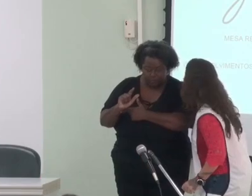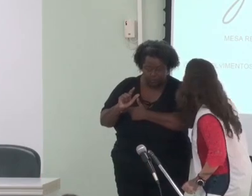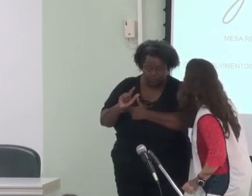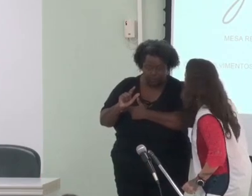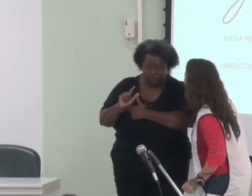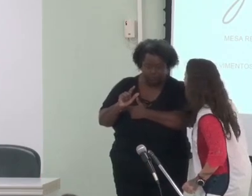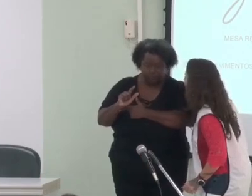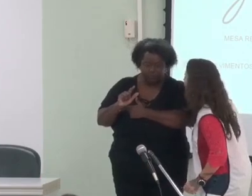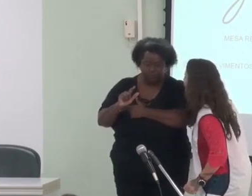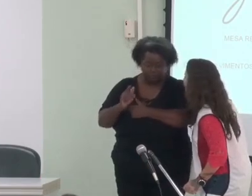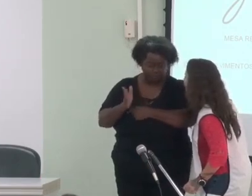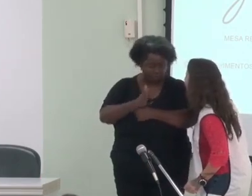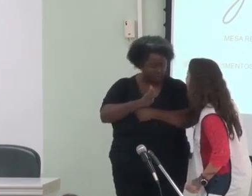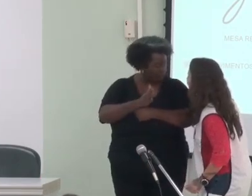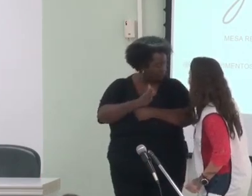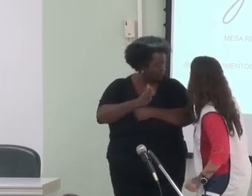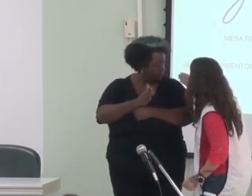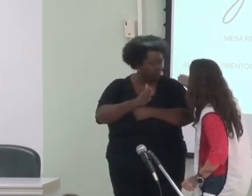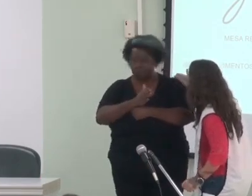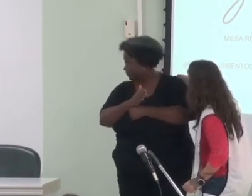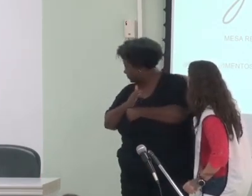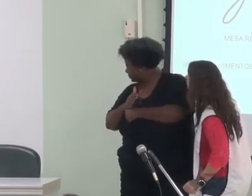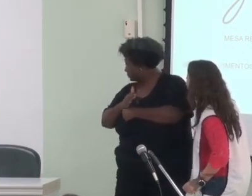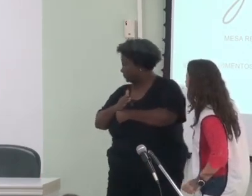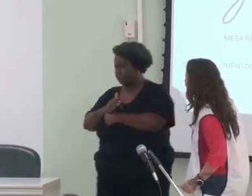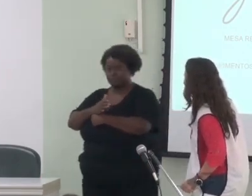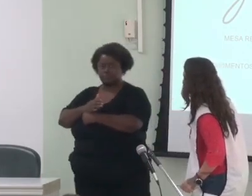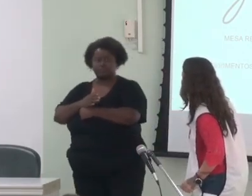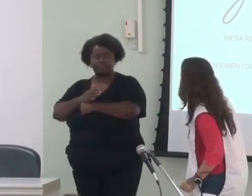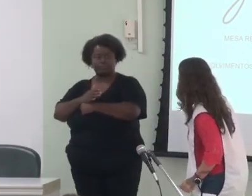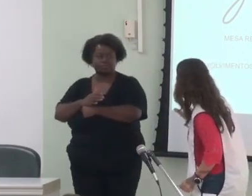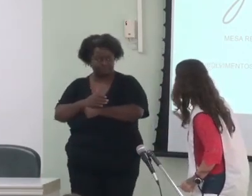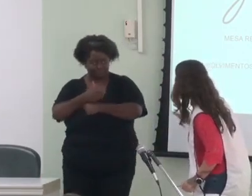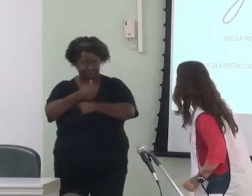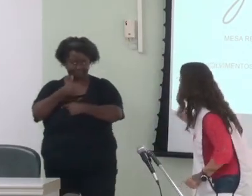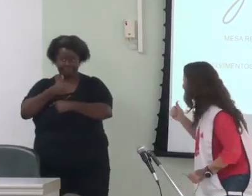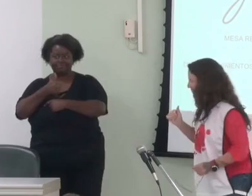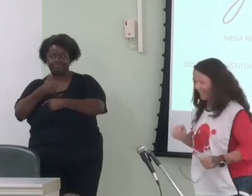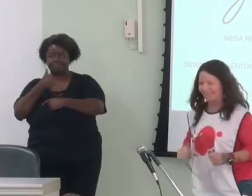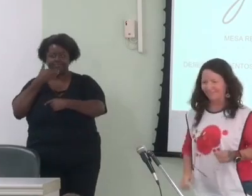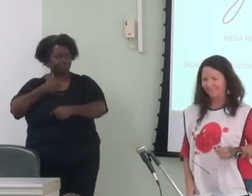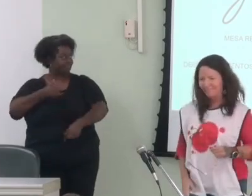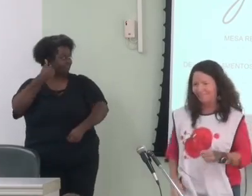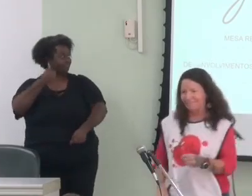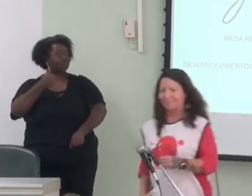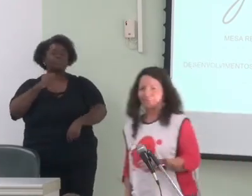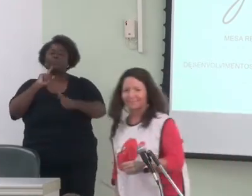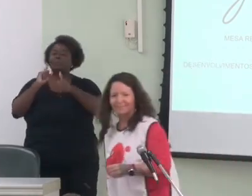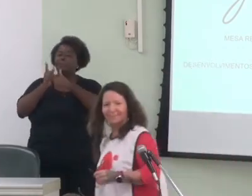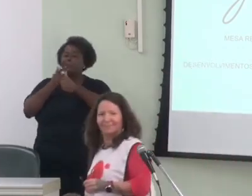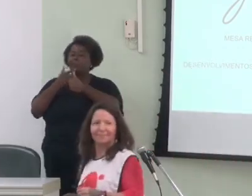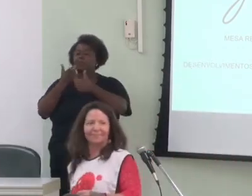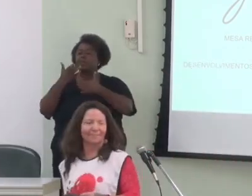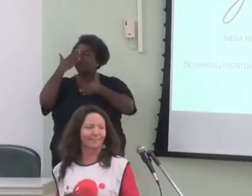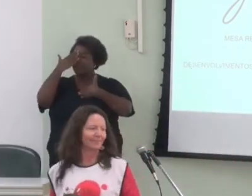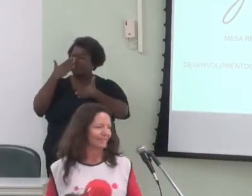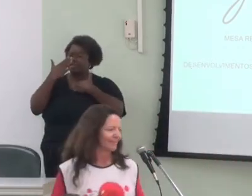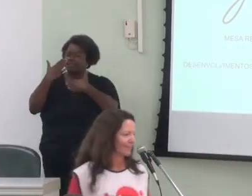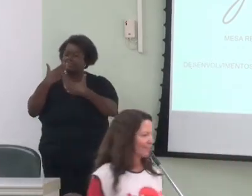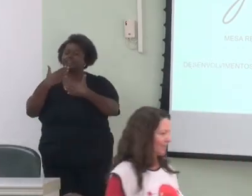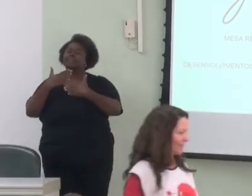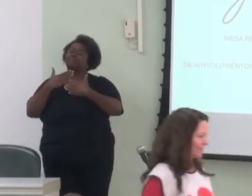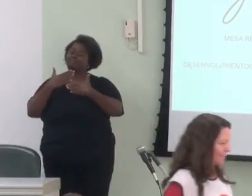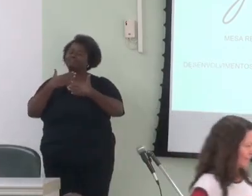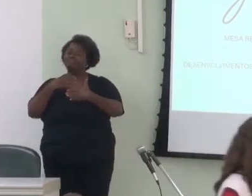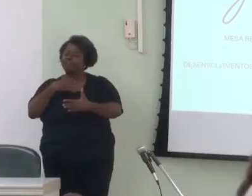funcionalismo. Faço esse agradecimento por dois motivos de natureza diferente. Primeiro, quero agradecer a forma delicada e extremamente